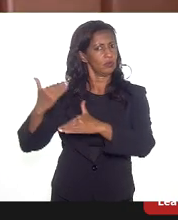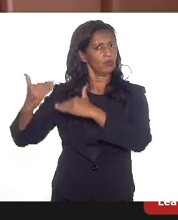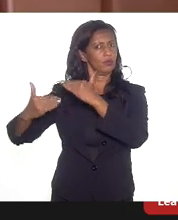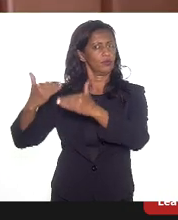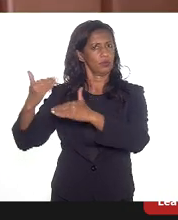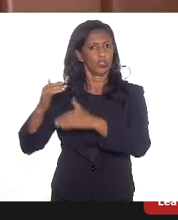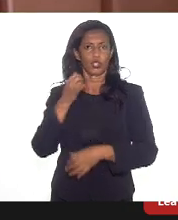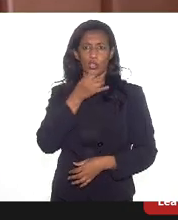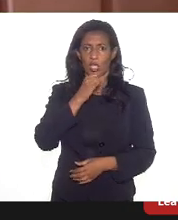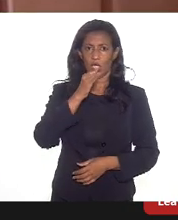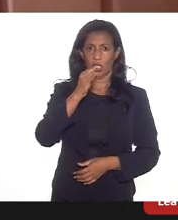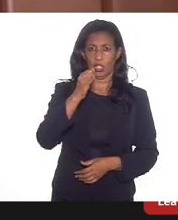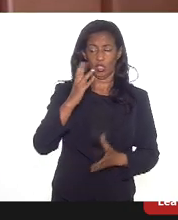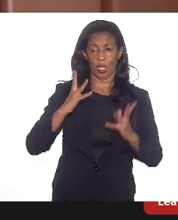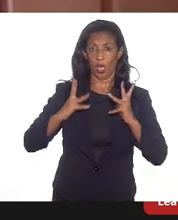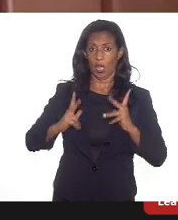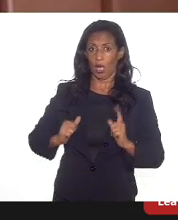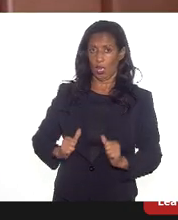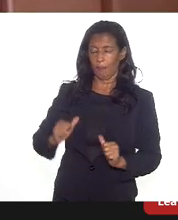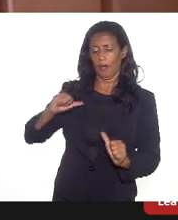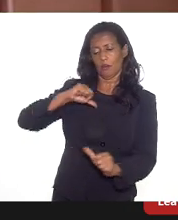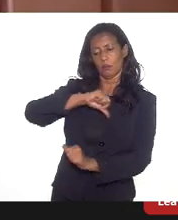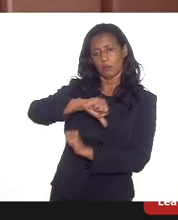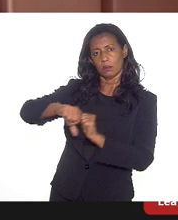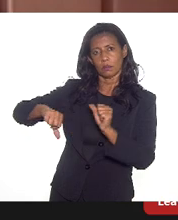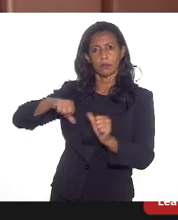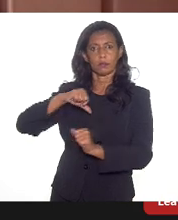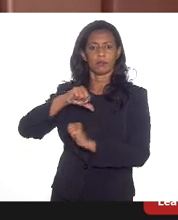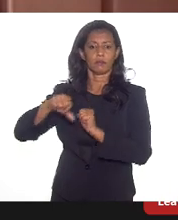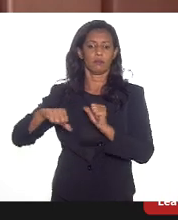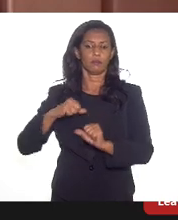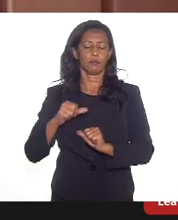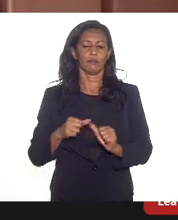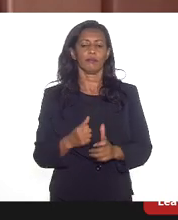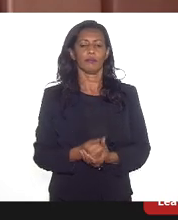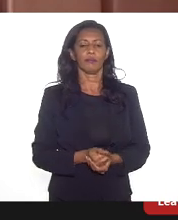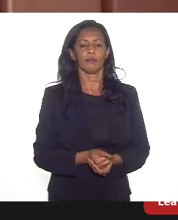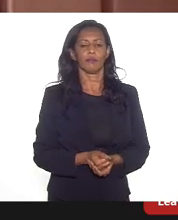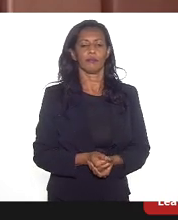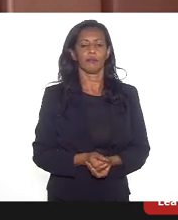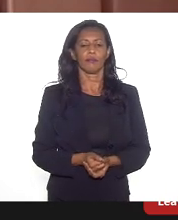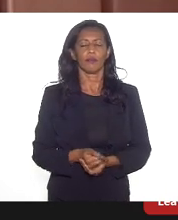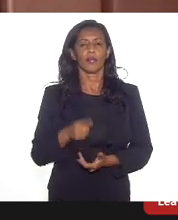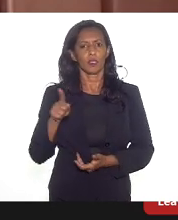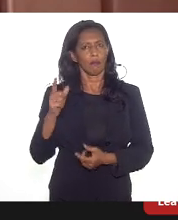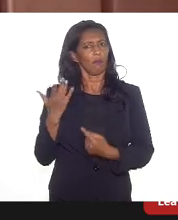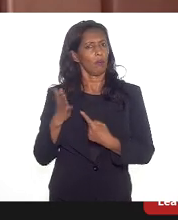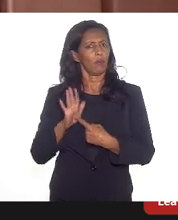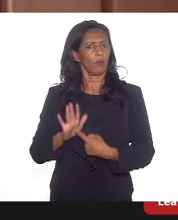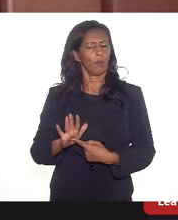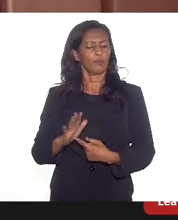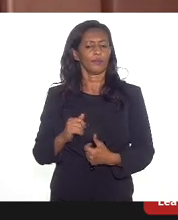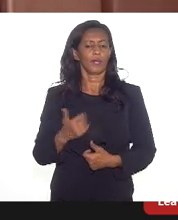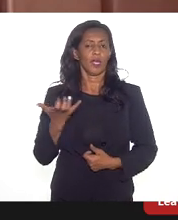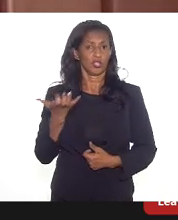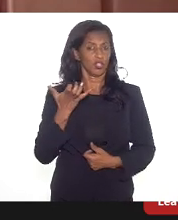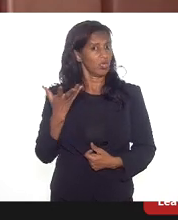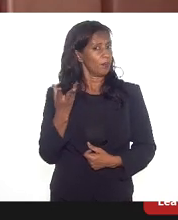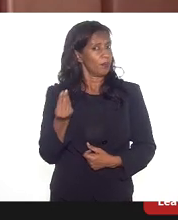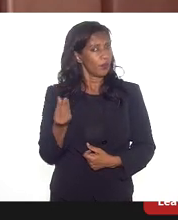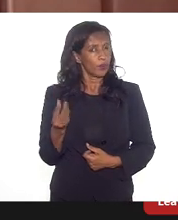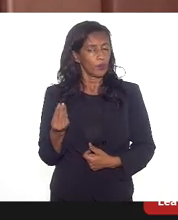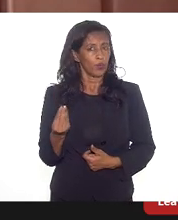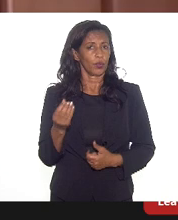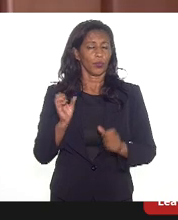de energias limpas ou renováveis, por exemplo, como a fotovoltaica que ele mencionou aqui. Então, a gente quer muito